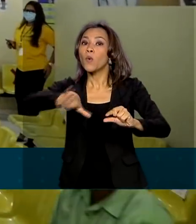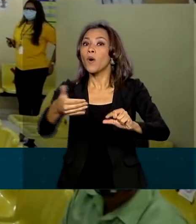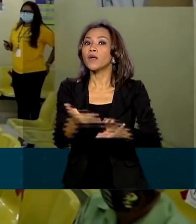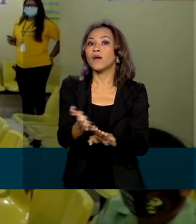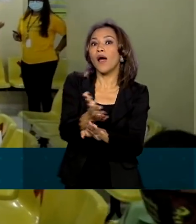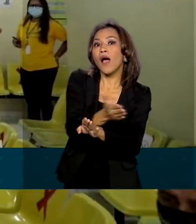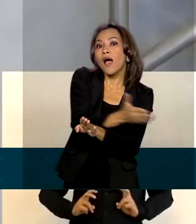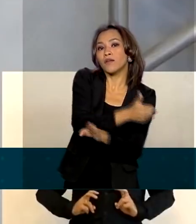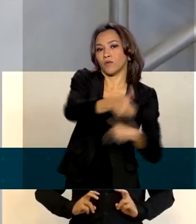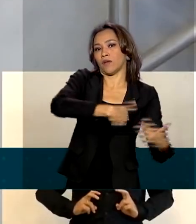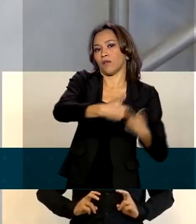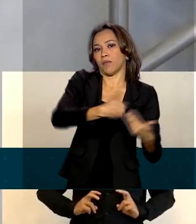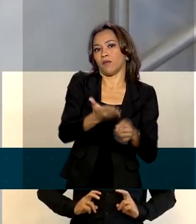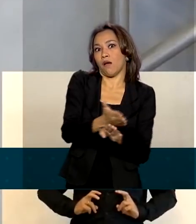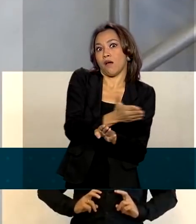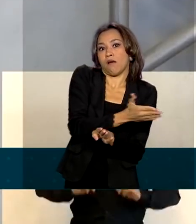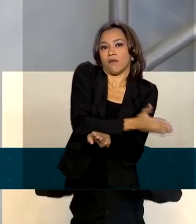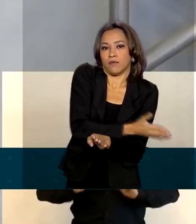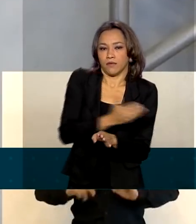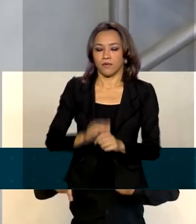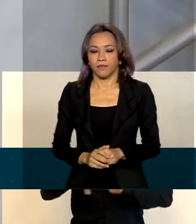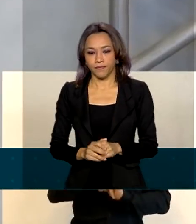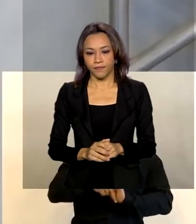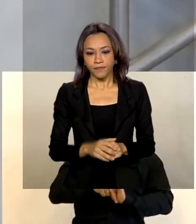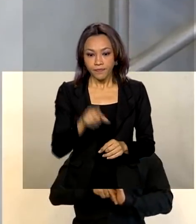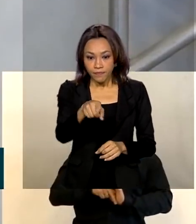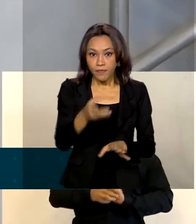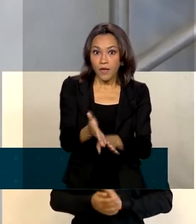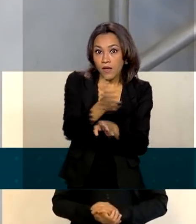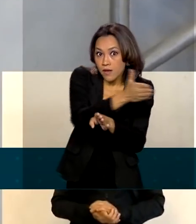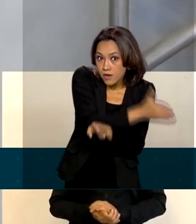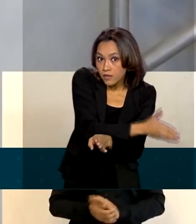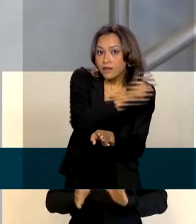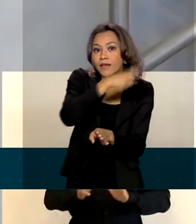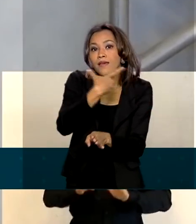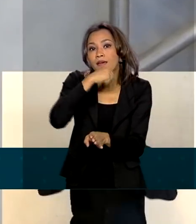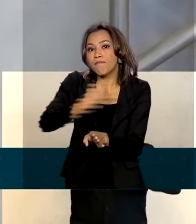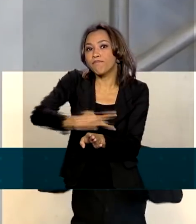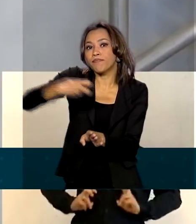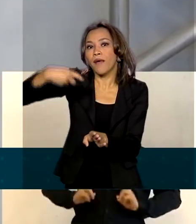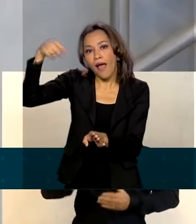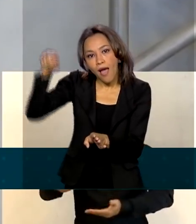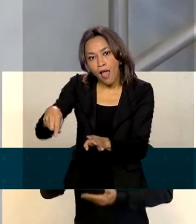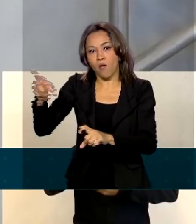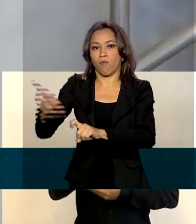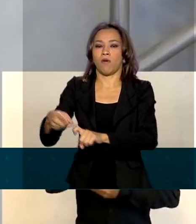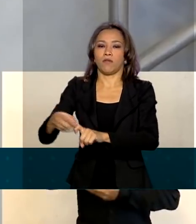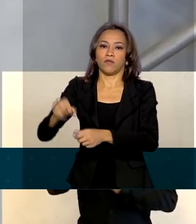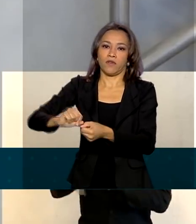começa mais cedo. O diagnóstico é do médico, ele não é do exame.